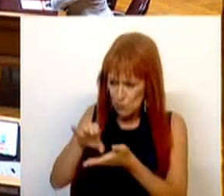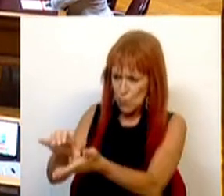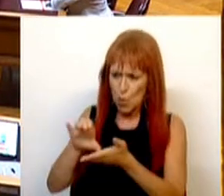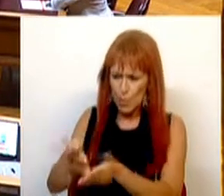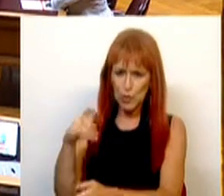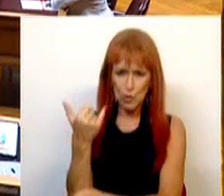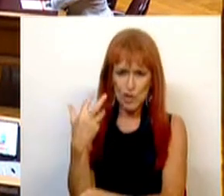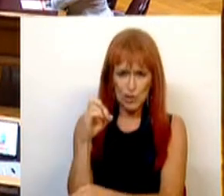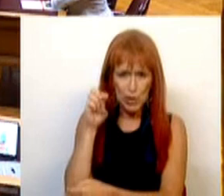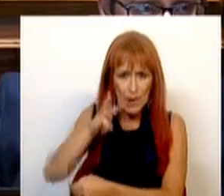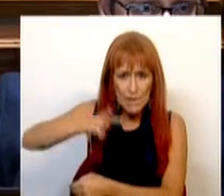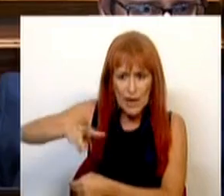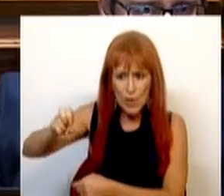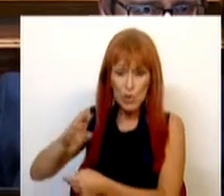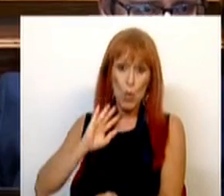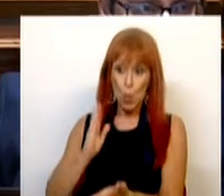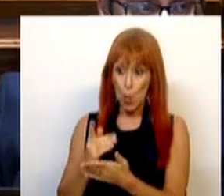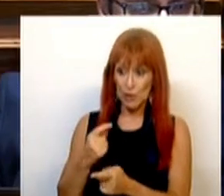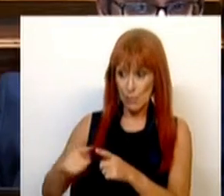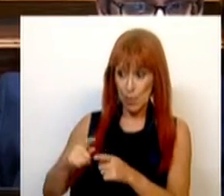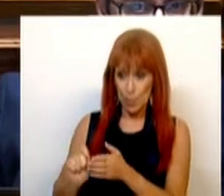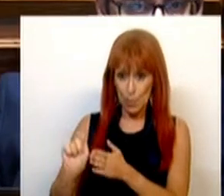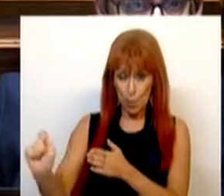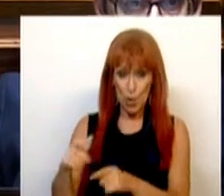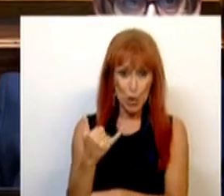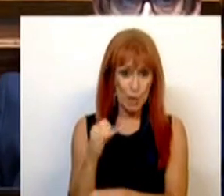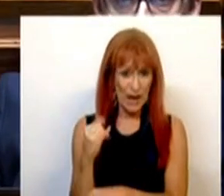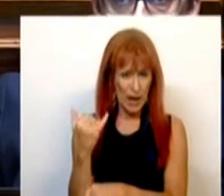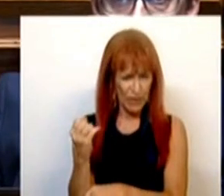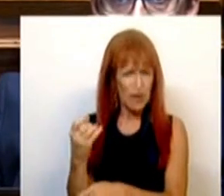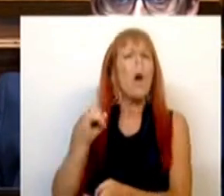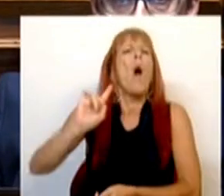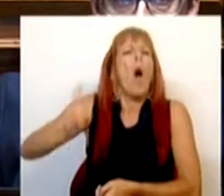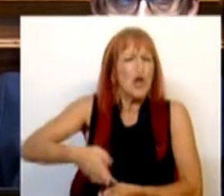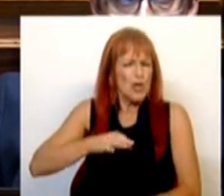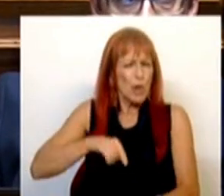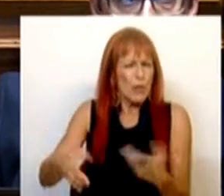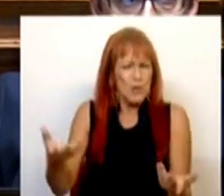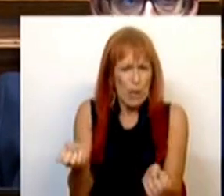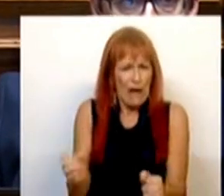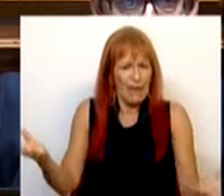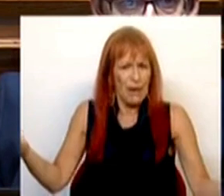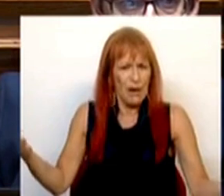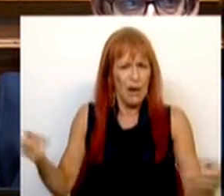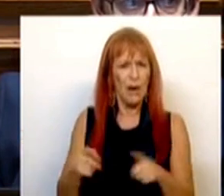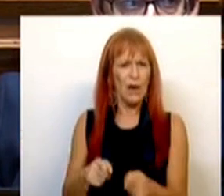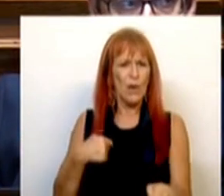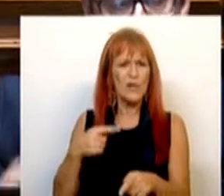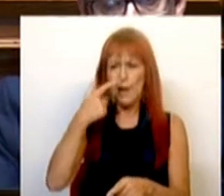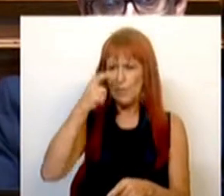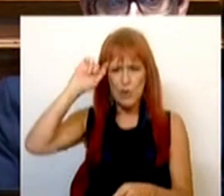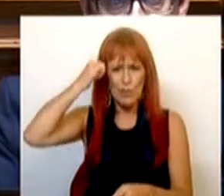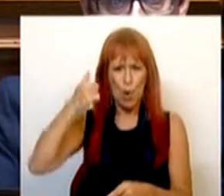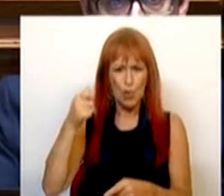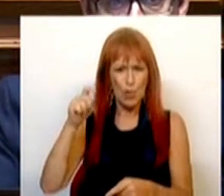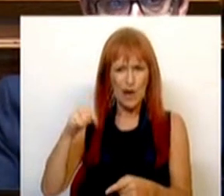280 milhões de euros cuja última prestação foi feita em 2020 é o quê, Sr. Deputado? Não é nada? Vai dizer a esses usados do BES que